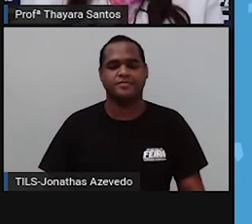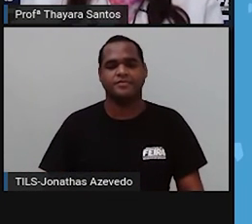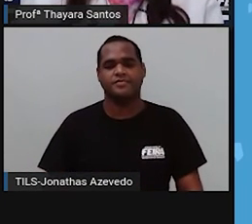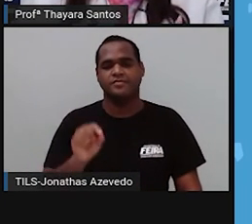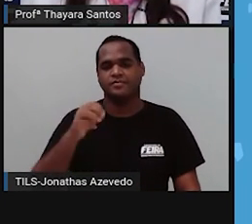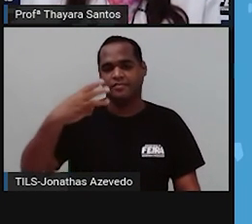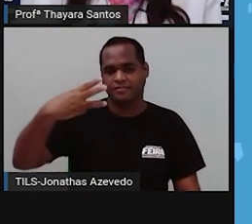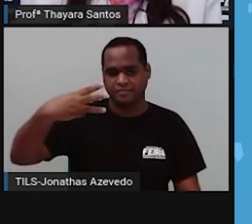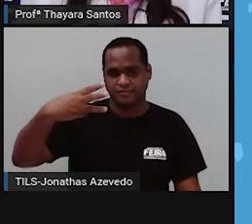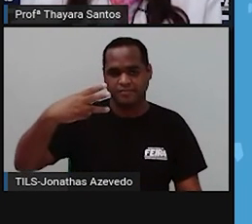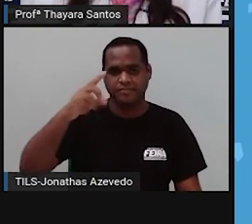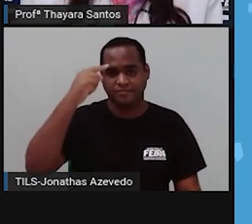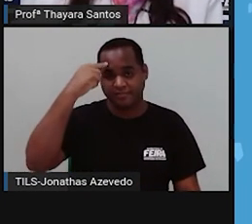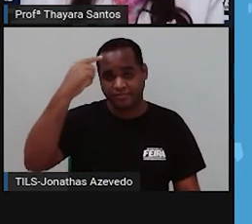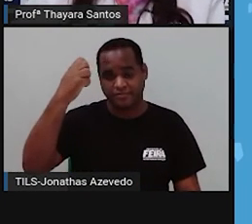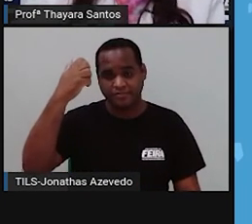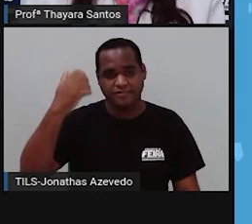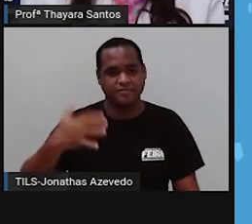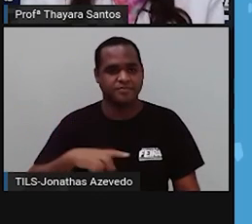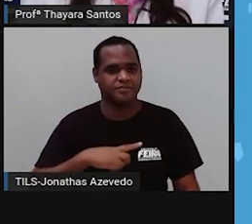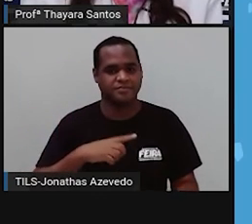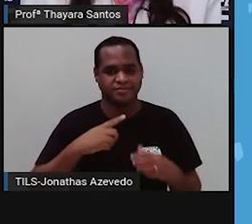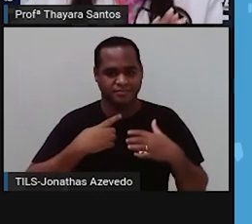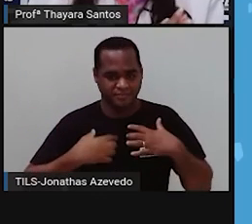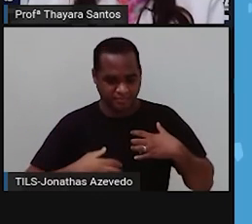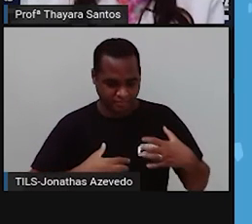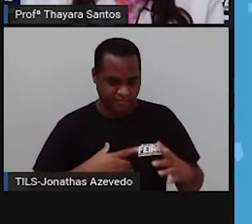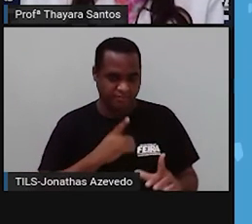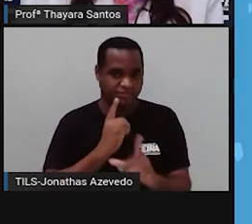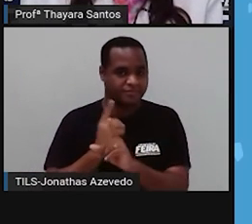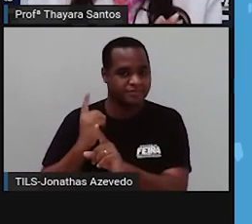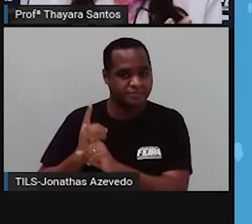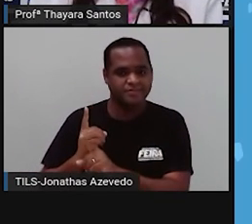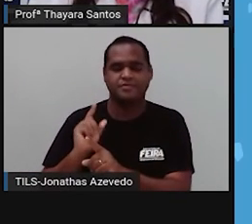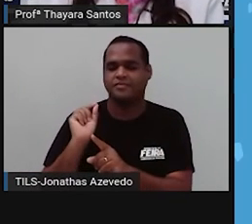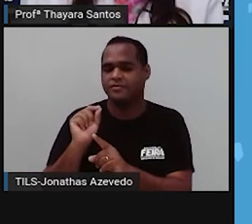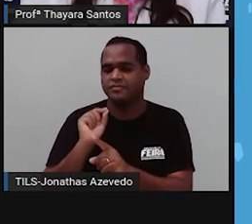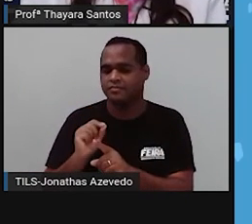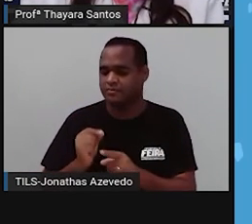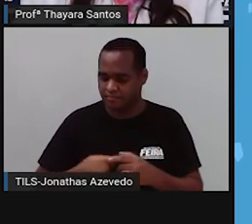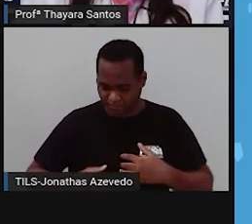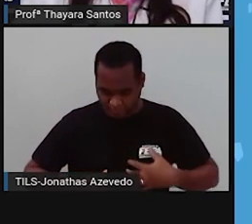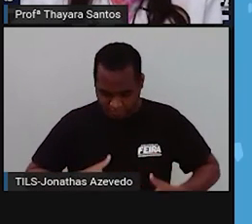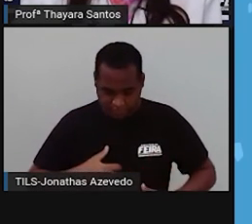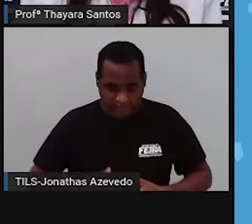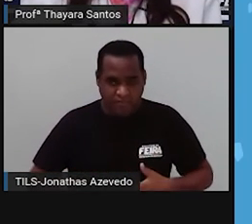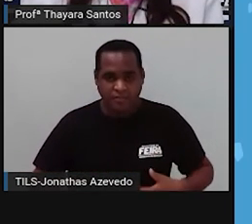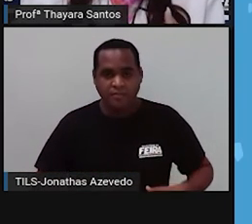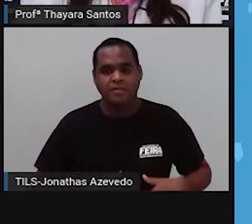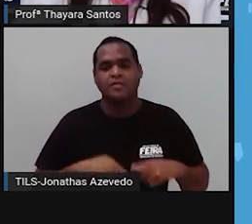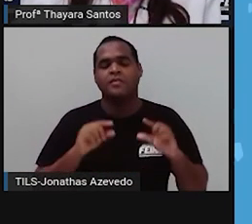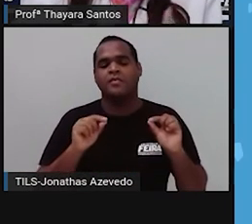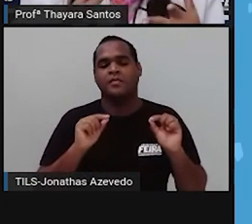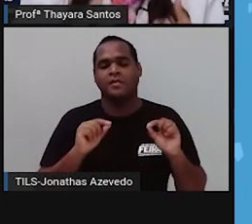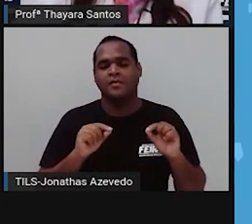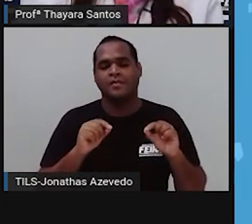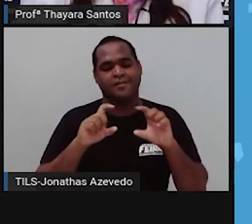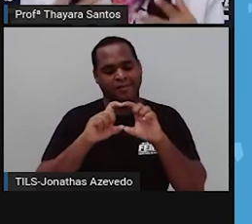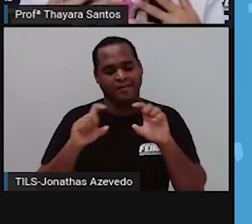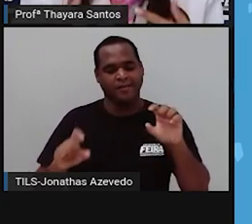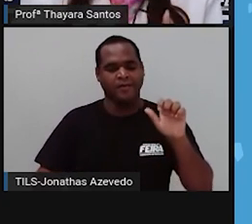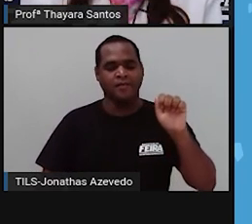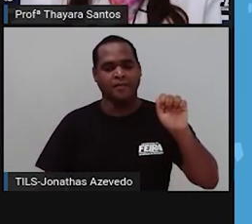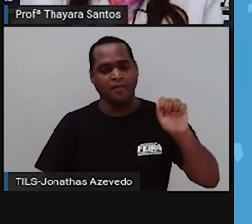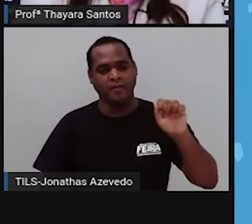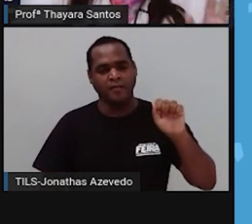Terceira. O tipo de tecido muscular encontrado nas vísceras, como o intestino, é chamado de músculo liso.